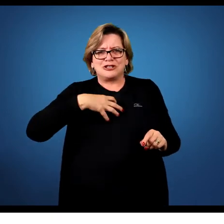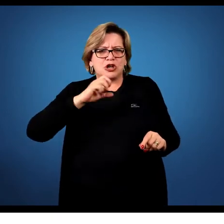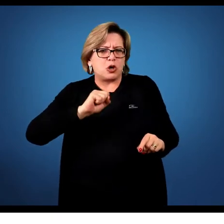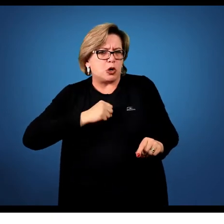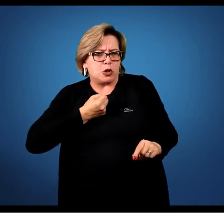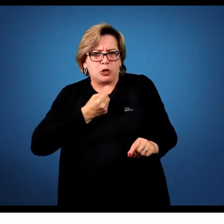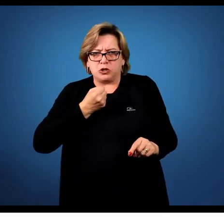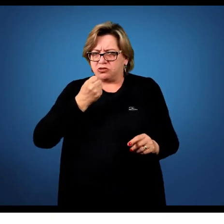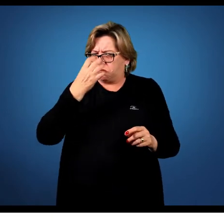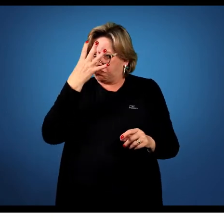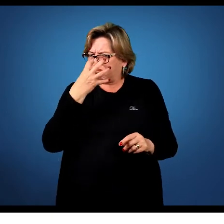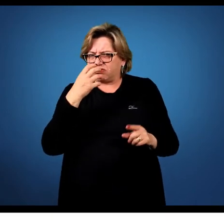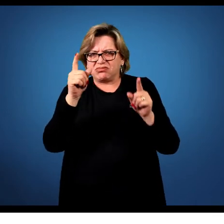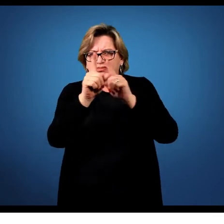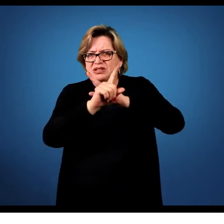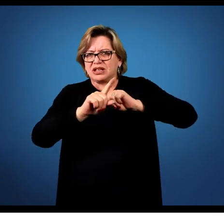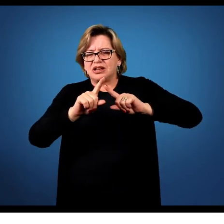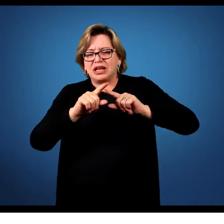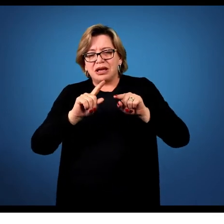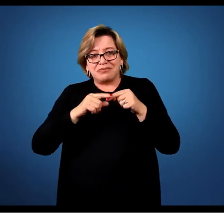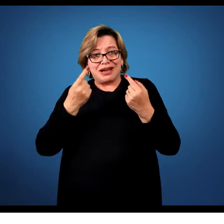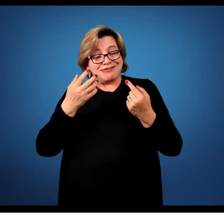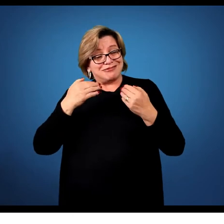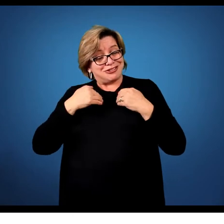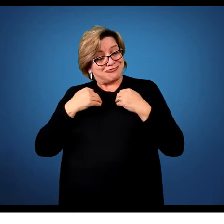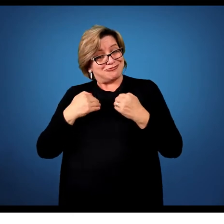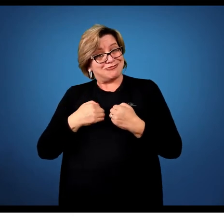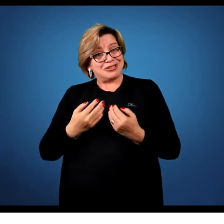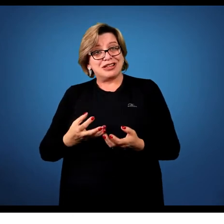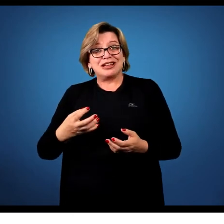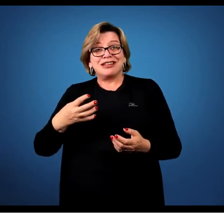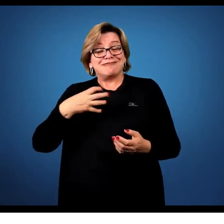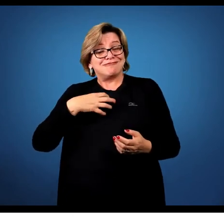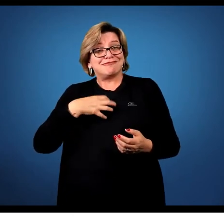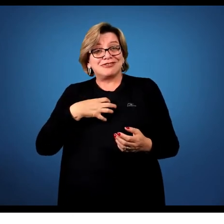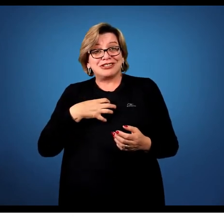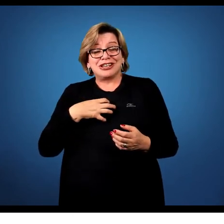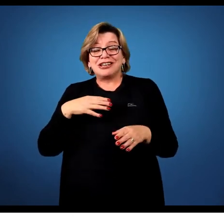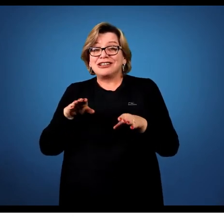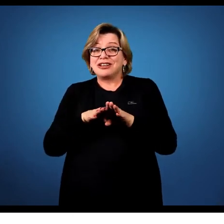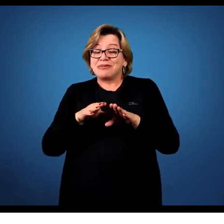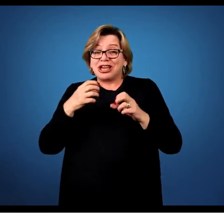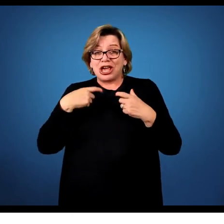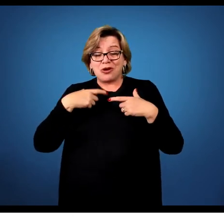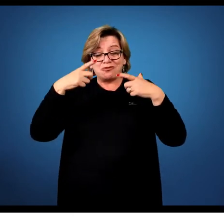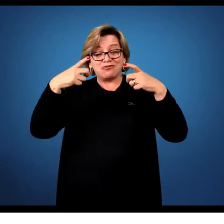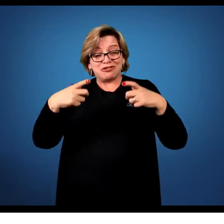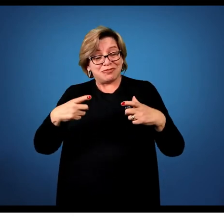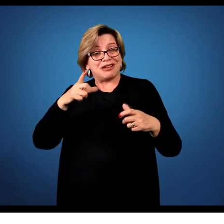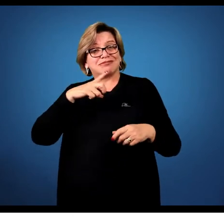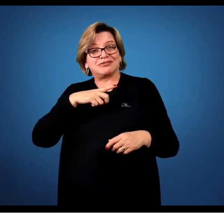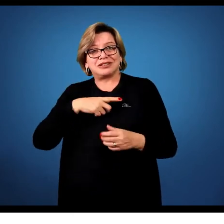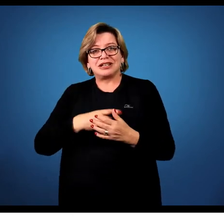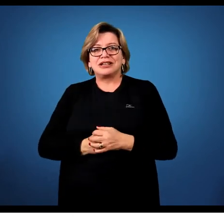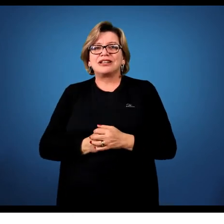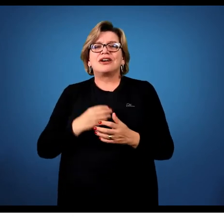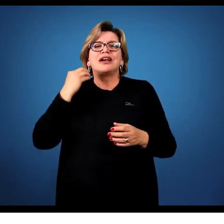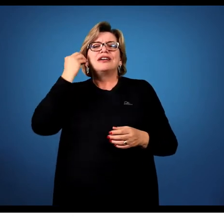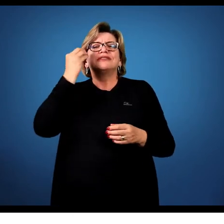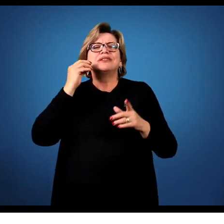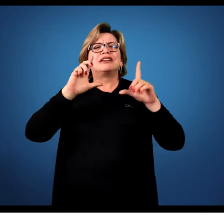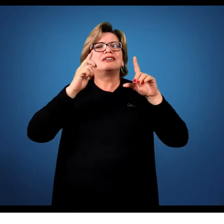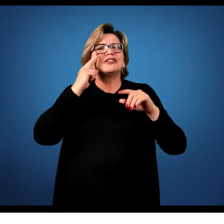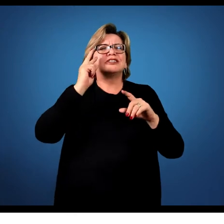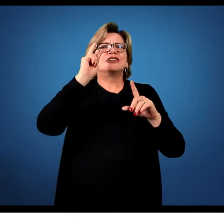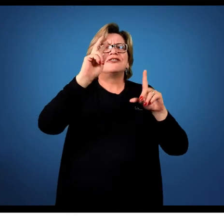raiva, mas de sentir que eu sou um corpo e que eu ocupo um espaço. Então essa experiência, seja numa galeria de arte, seja num momento